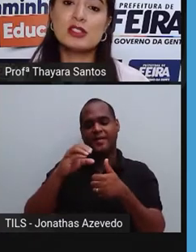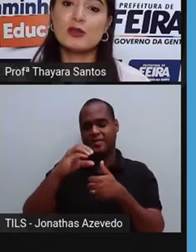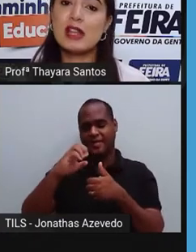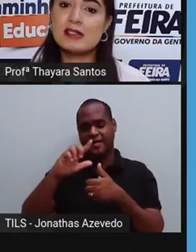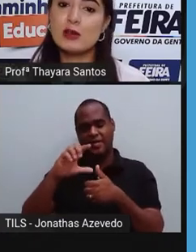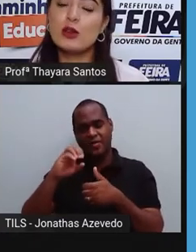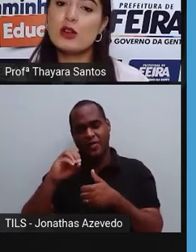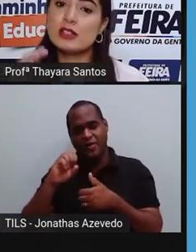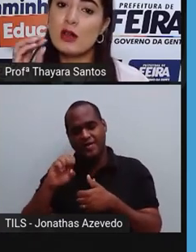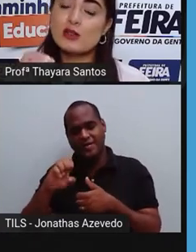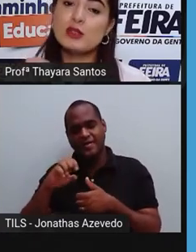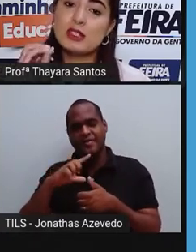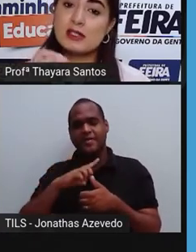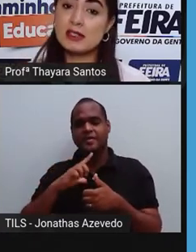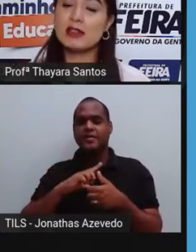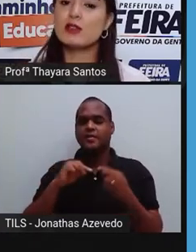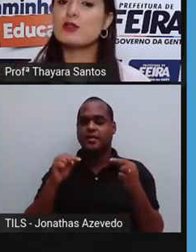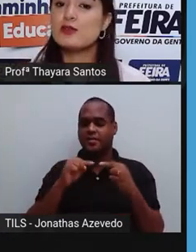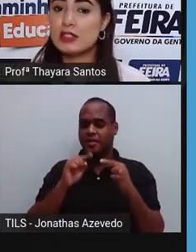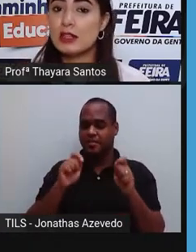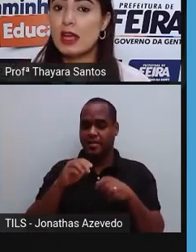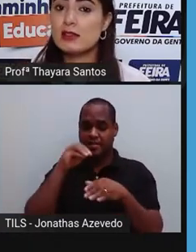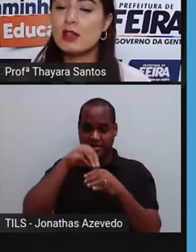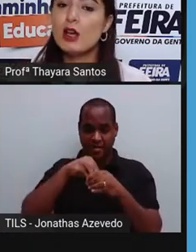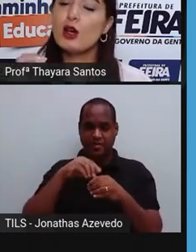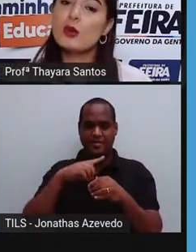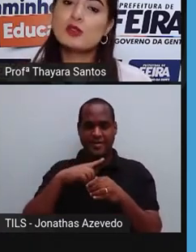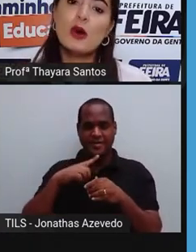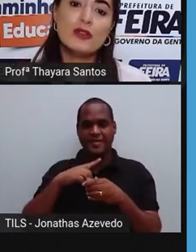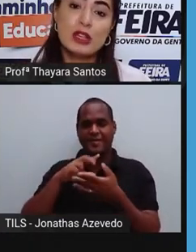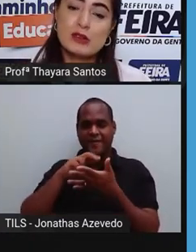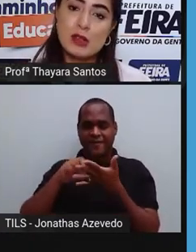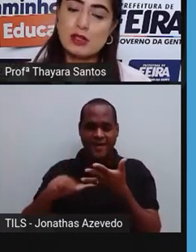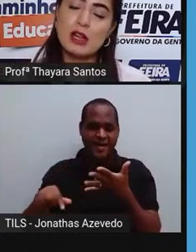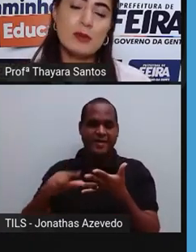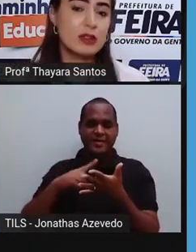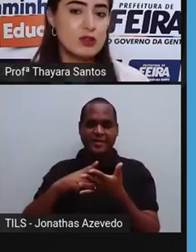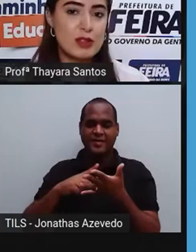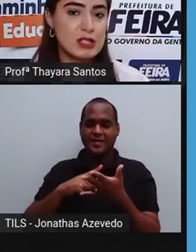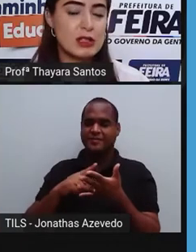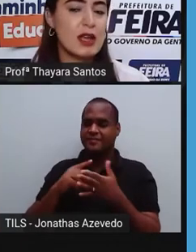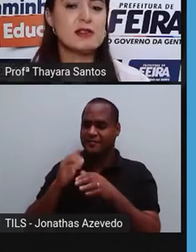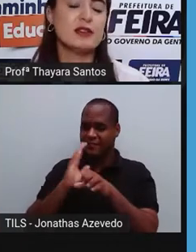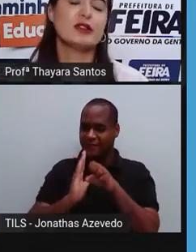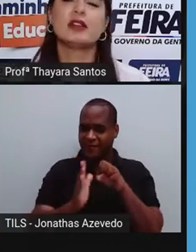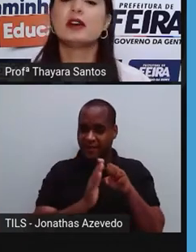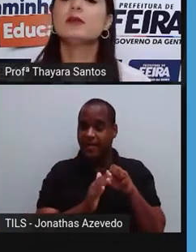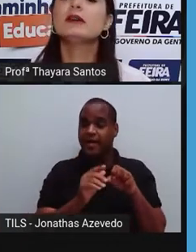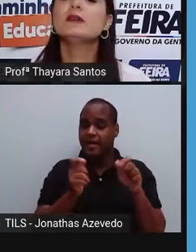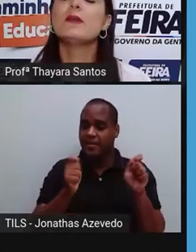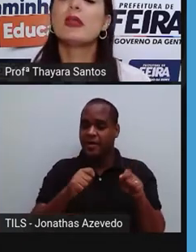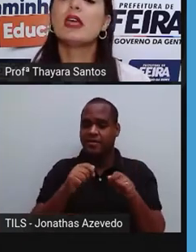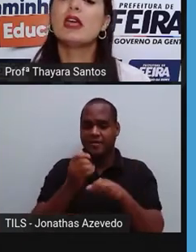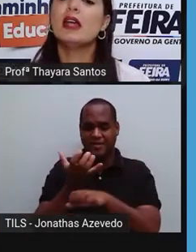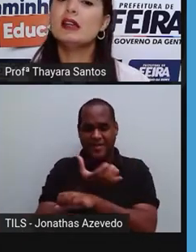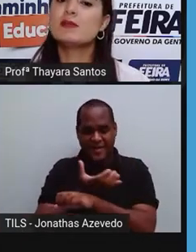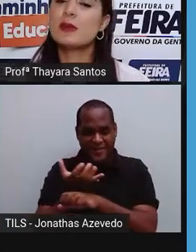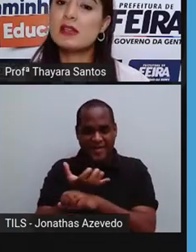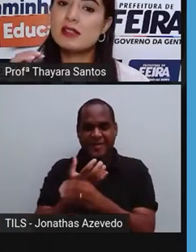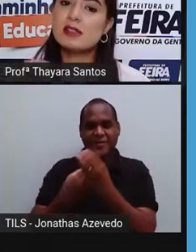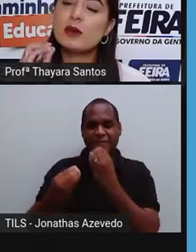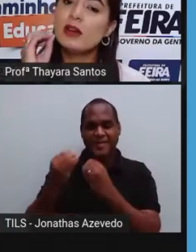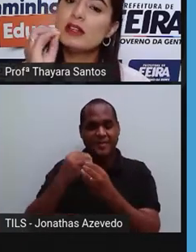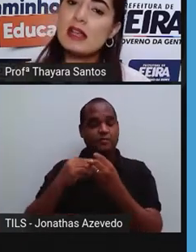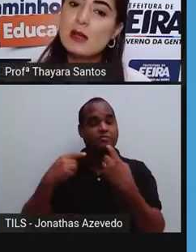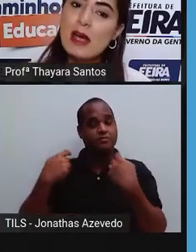decomposição da celulose, que é uma substância que está dentro dos vegetais. Como os bovinos só se alimentam de vegetais, de grama, eles